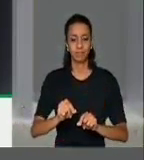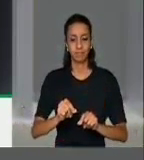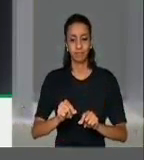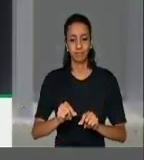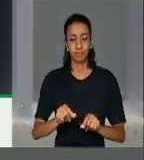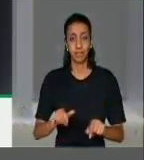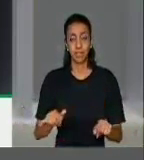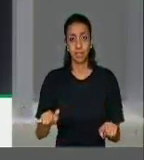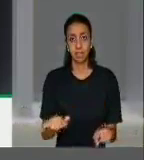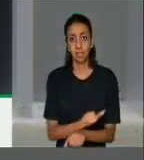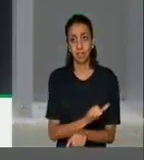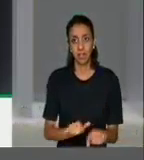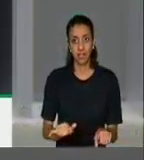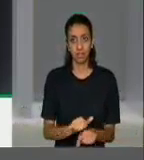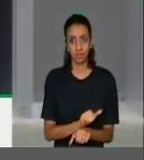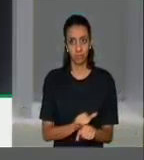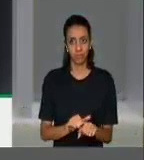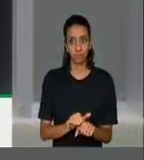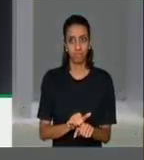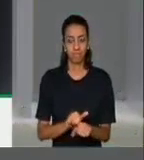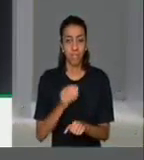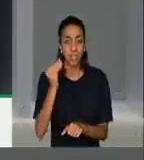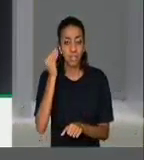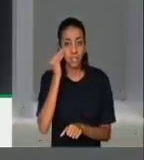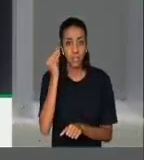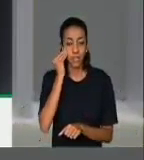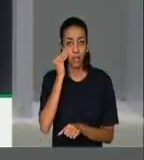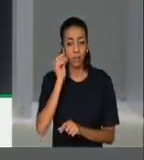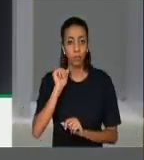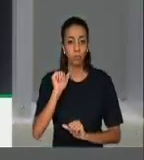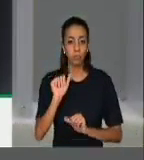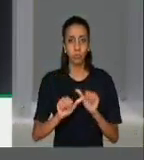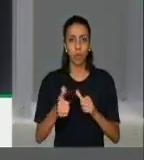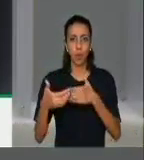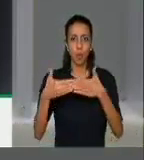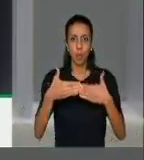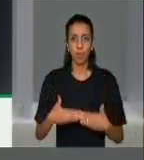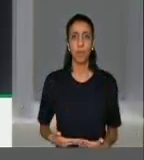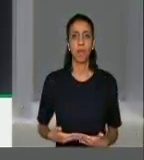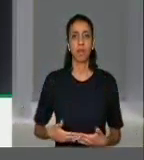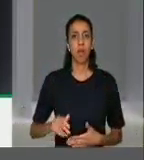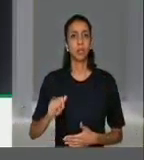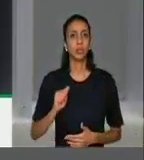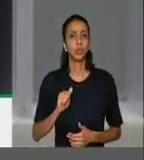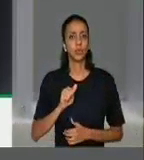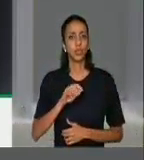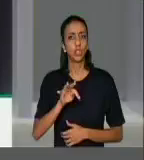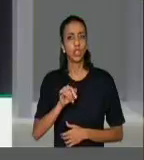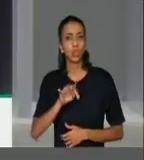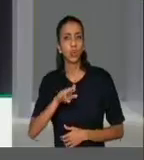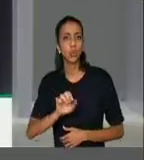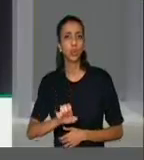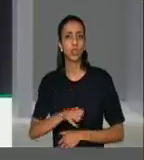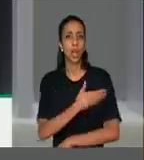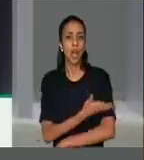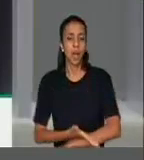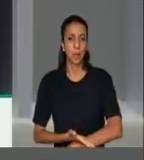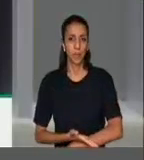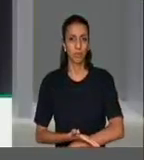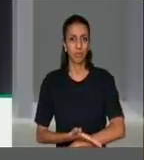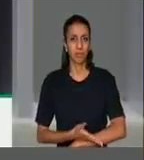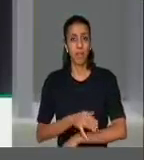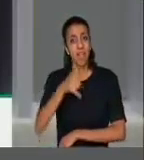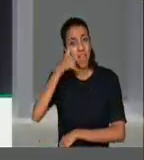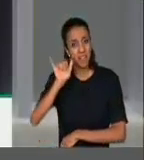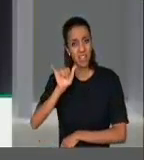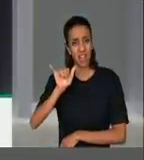para abolir as estruturas, atitudes e hábitos que fomentam males como o racismo,